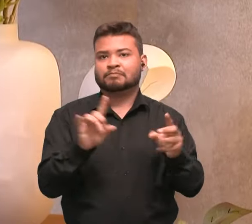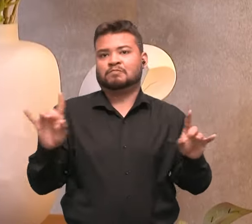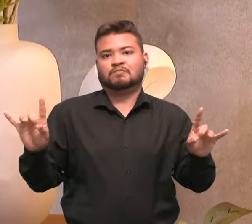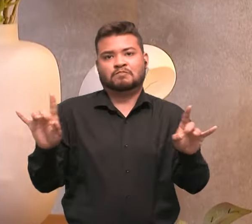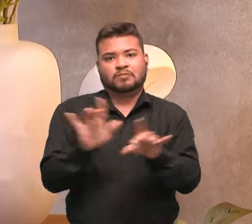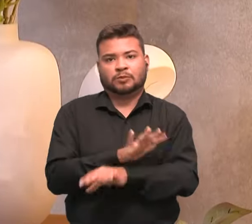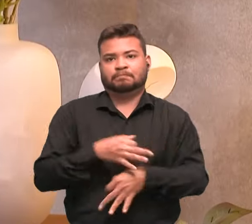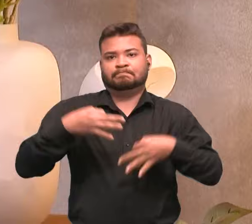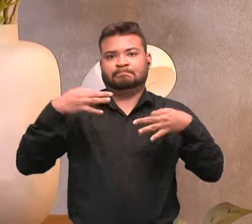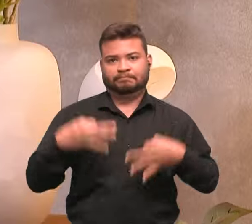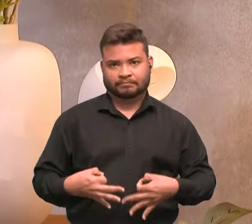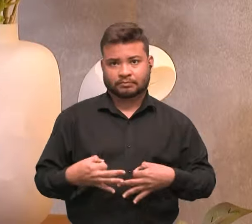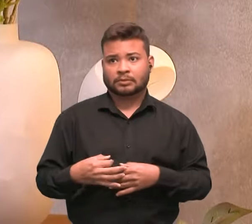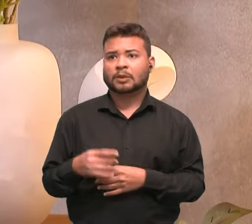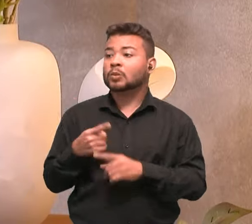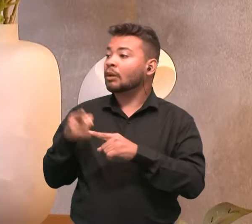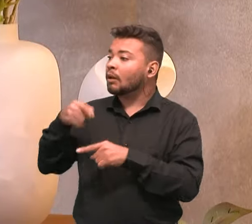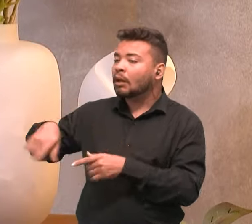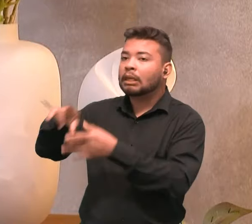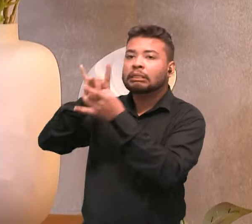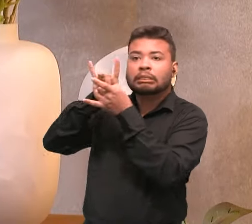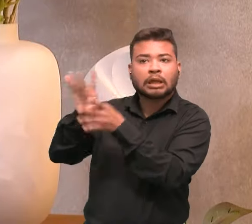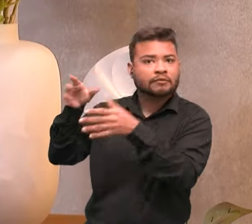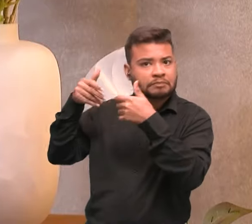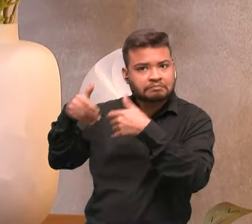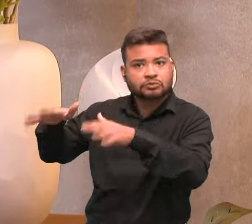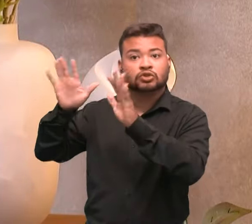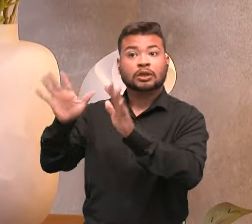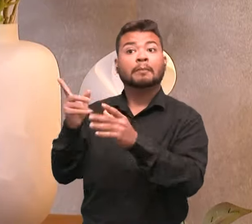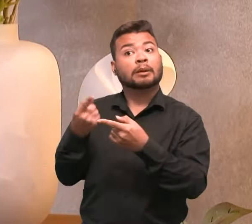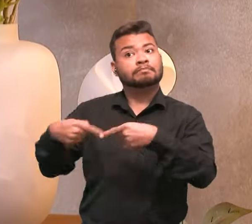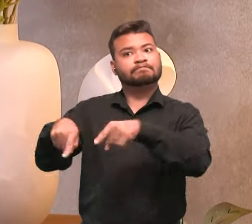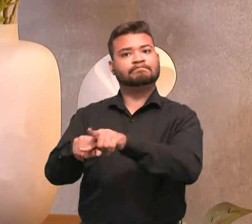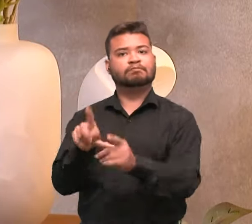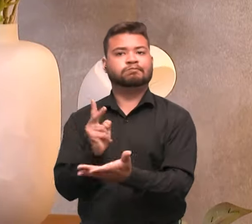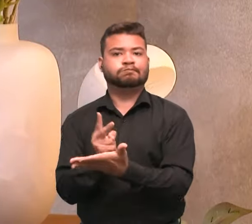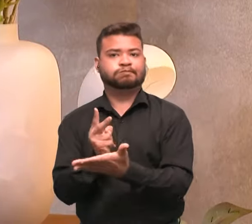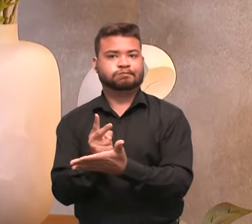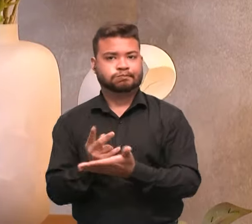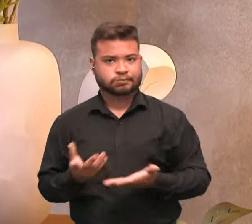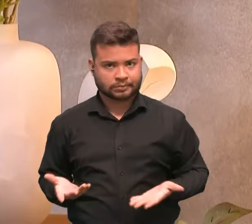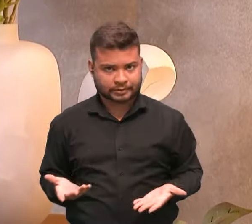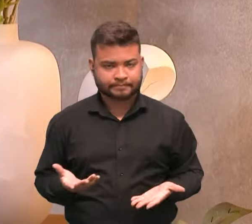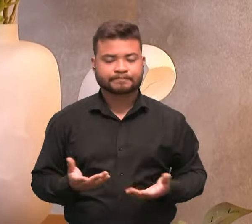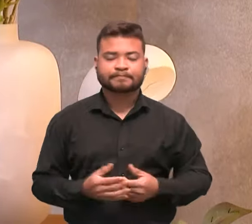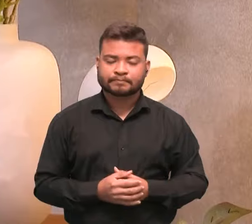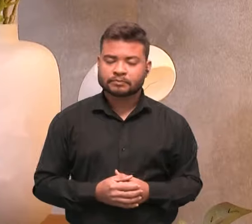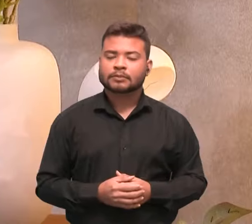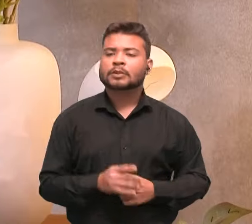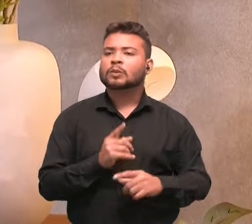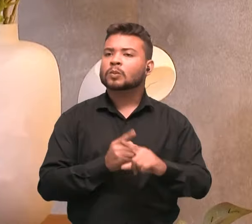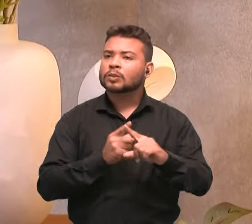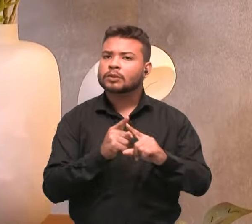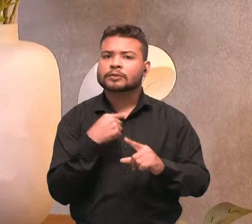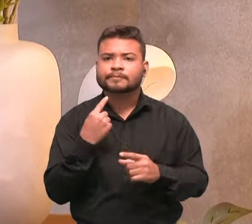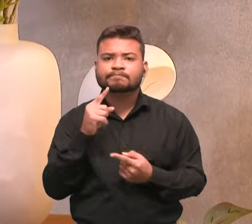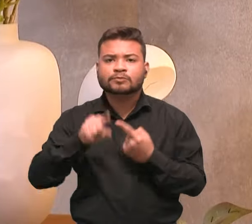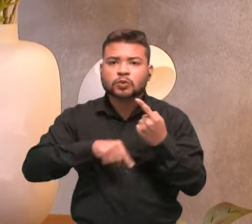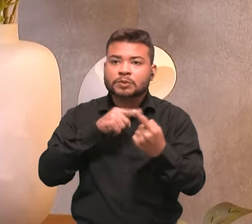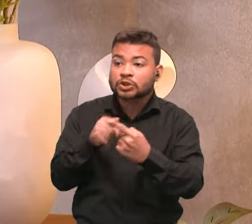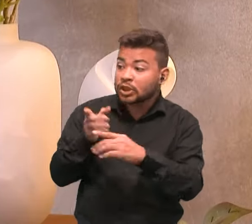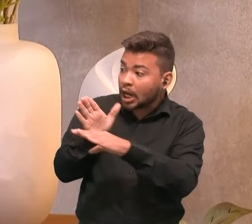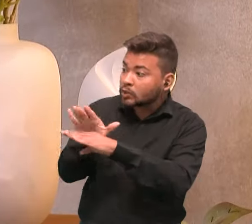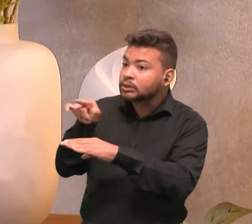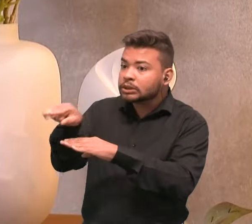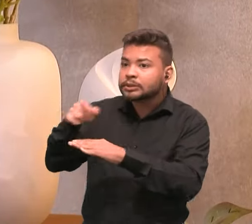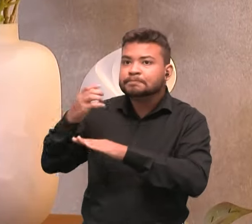graduadas, mas mantém a parceria com o Centro de Empreendedorismo, em que nós buscamos levar mais serviços para elas,